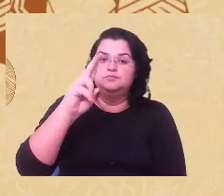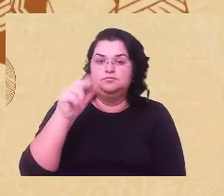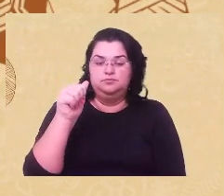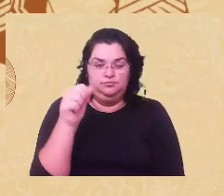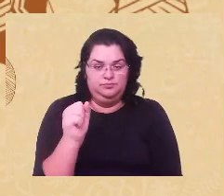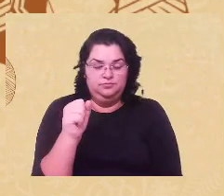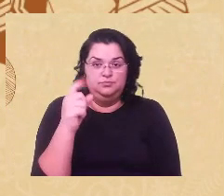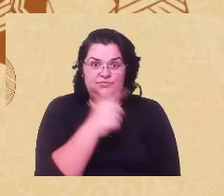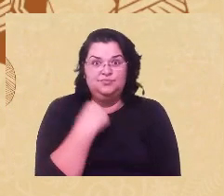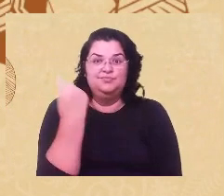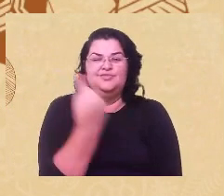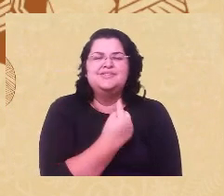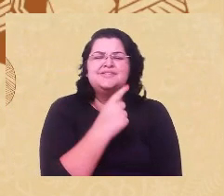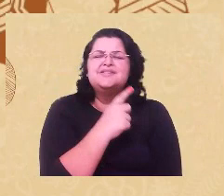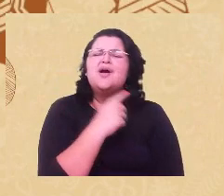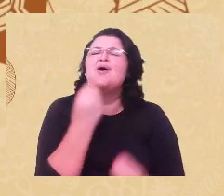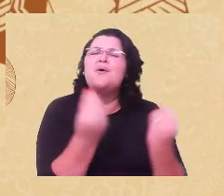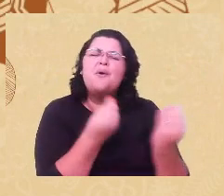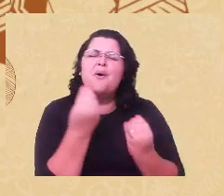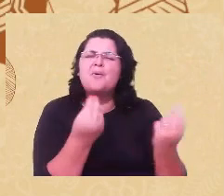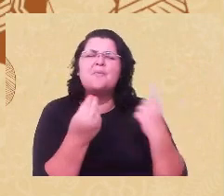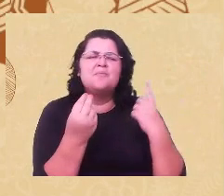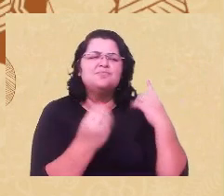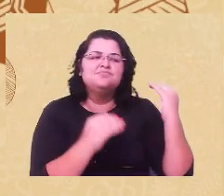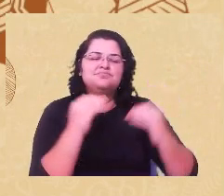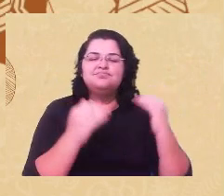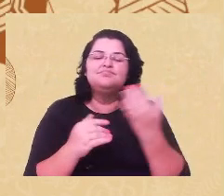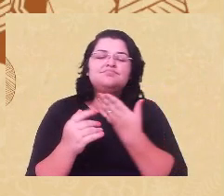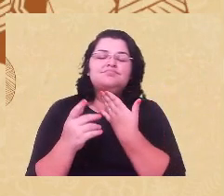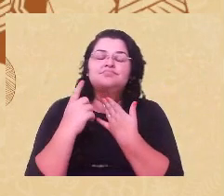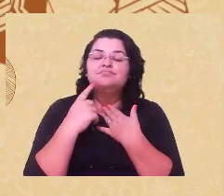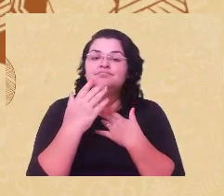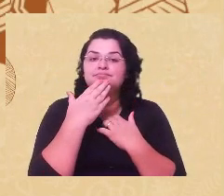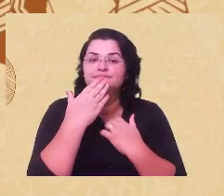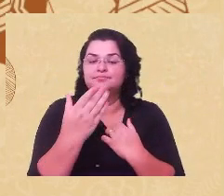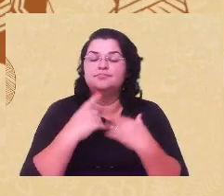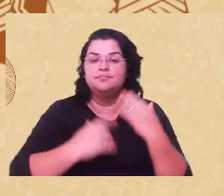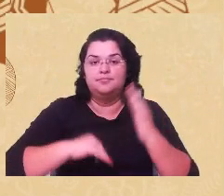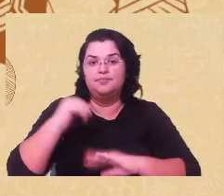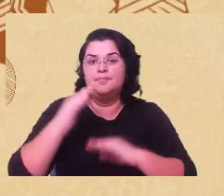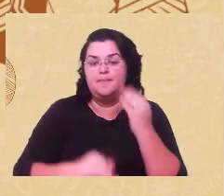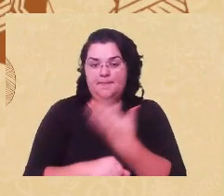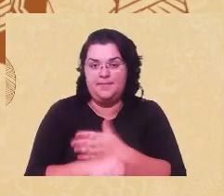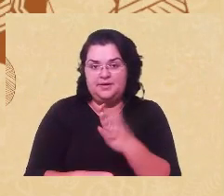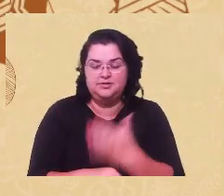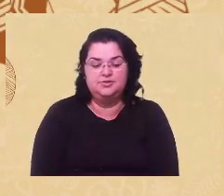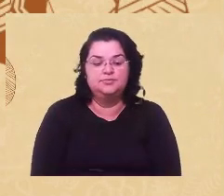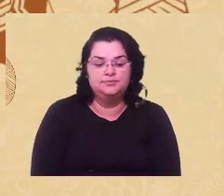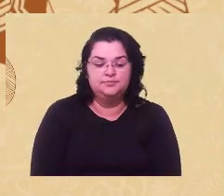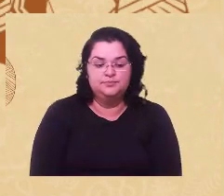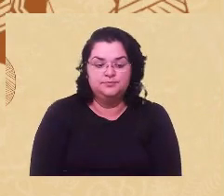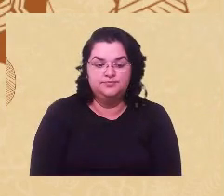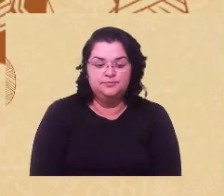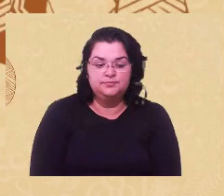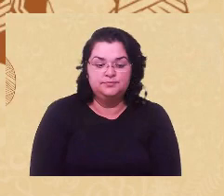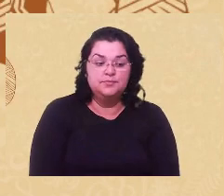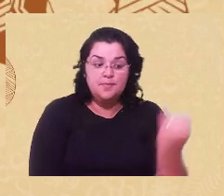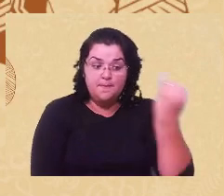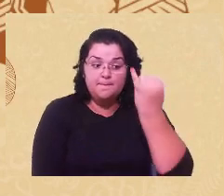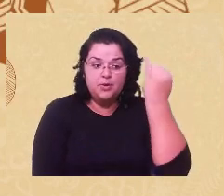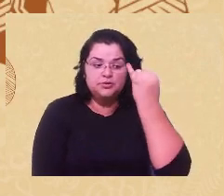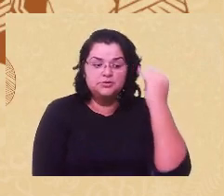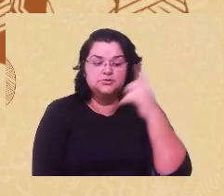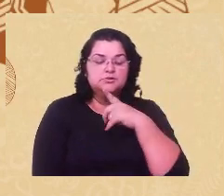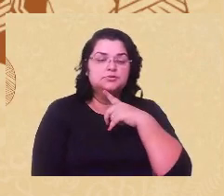nós autorizamos, enquanto categoria profissional, determinadas práticas, né, assim? E aí é importante a gente pensar essa construção